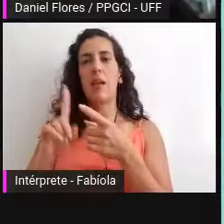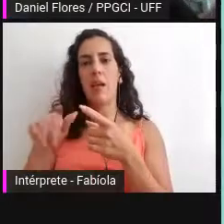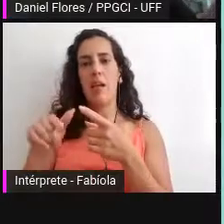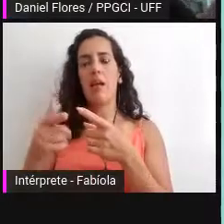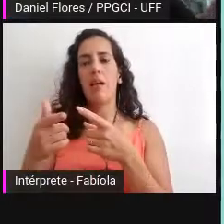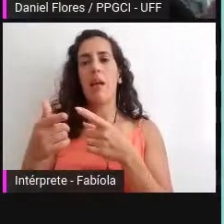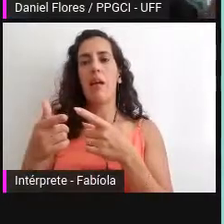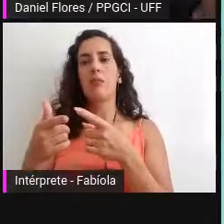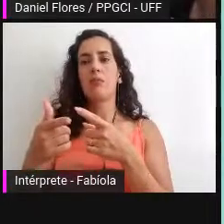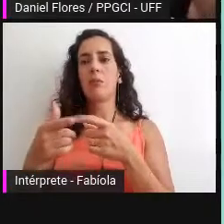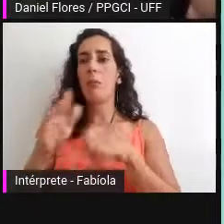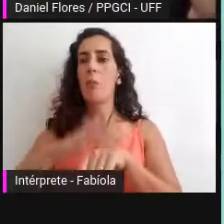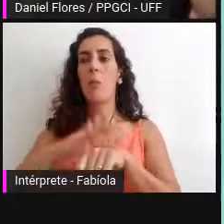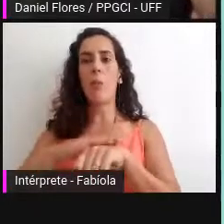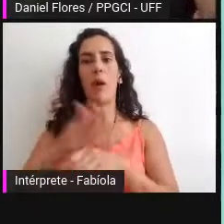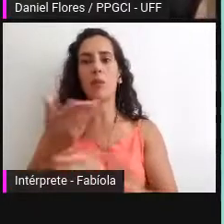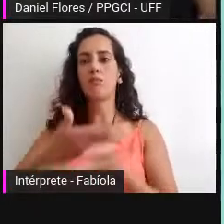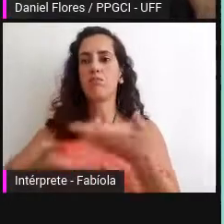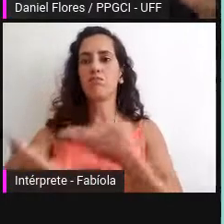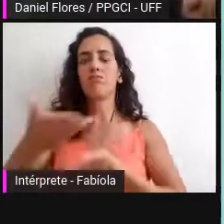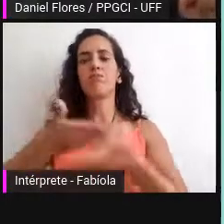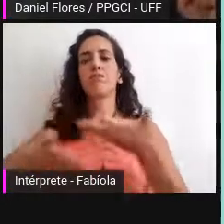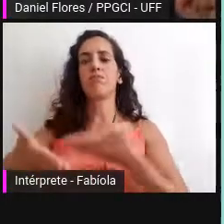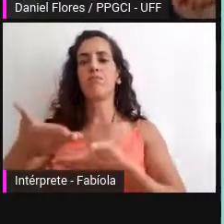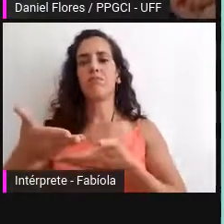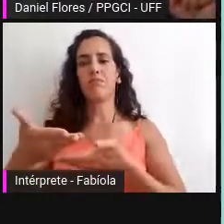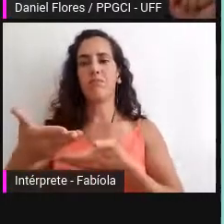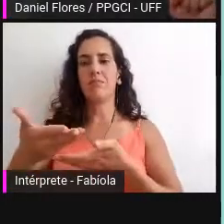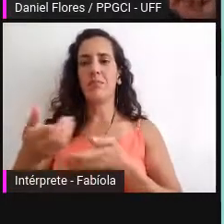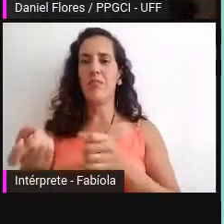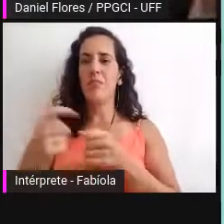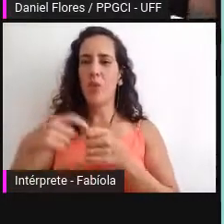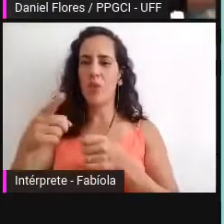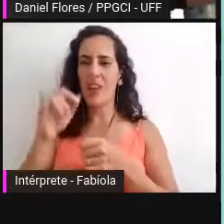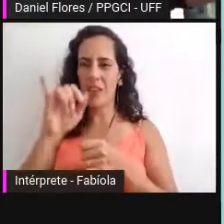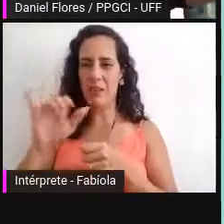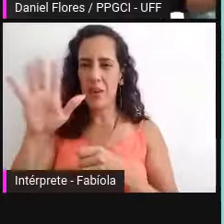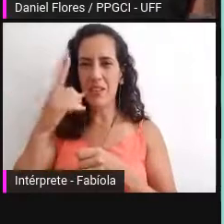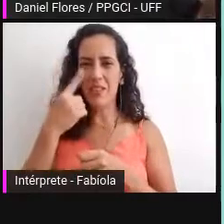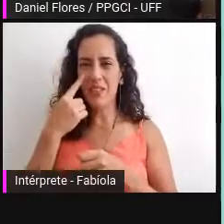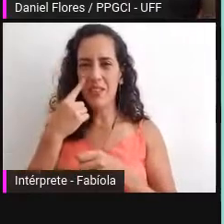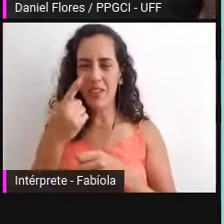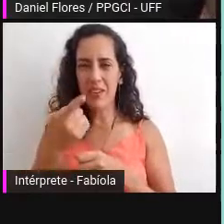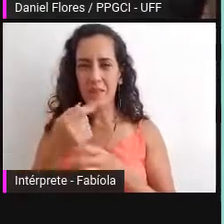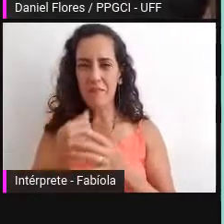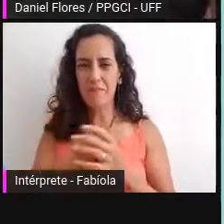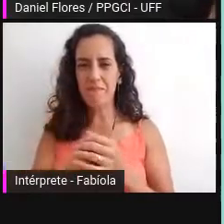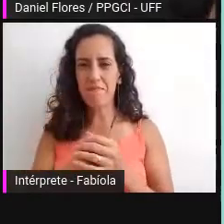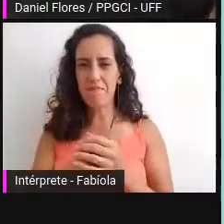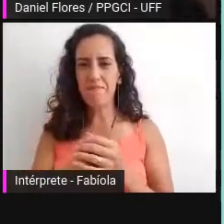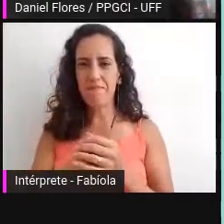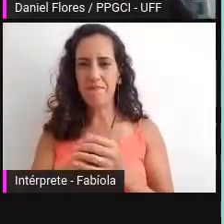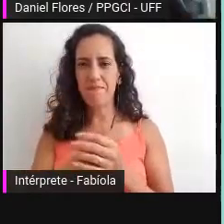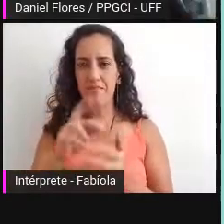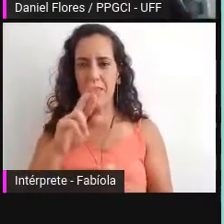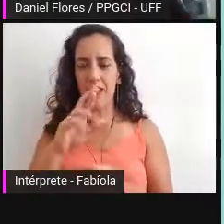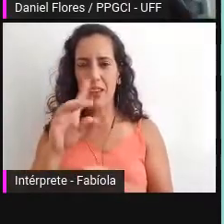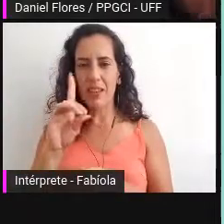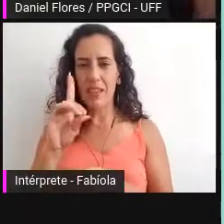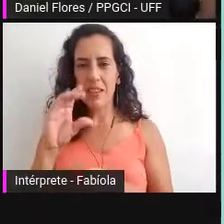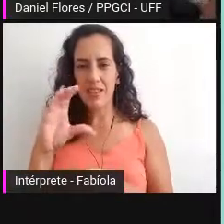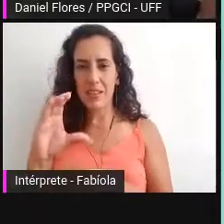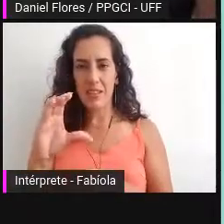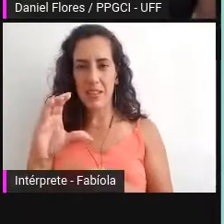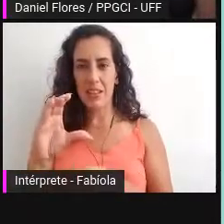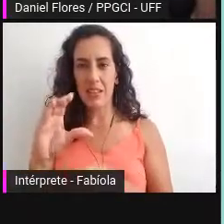e intermediário retomo a imagem olhem na esquerda o RDC ARC na fase de gestão de